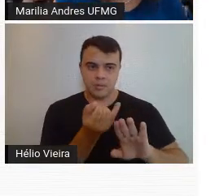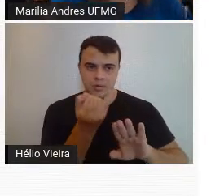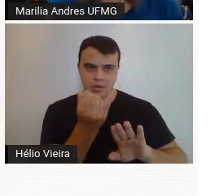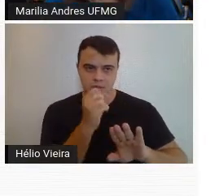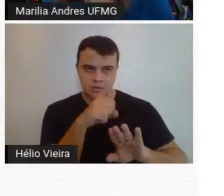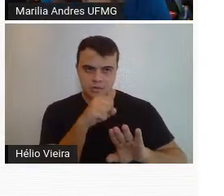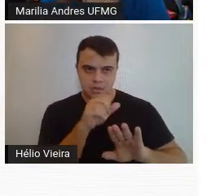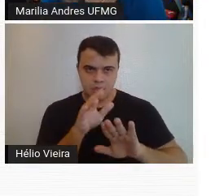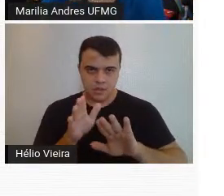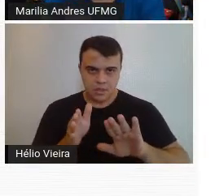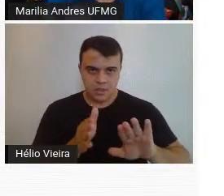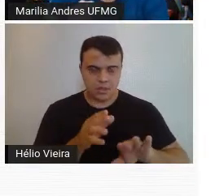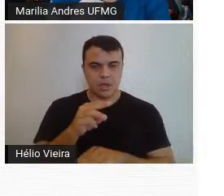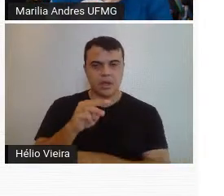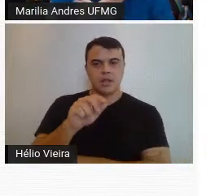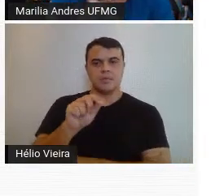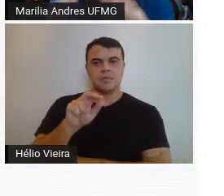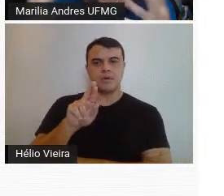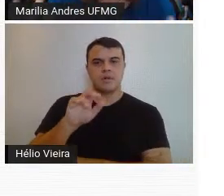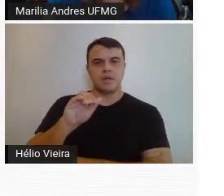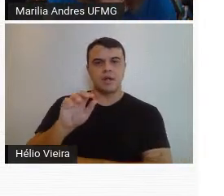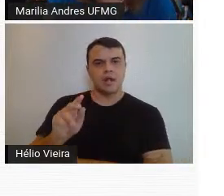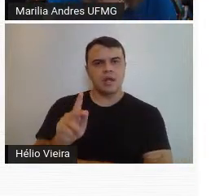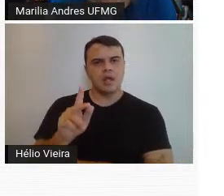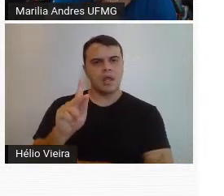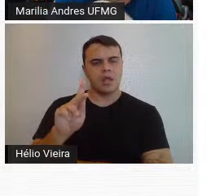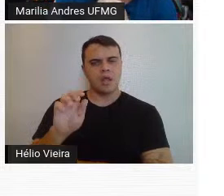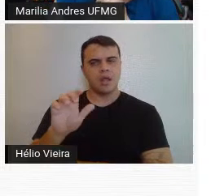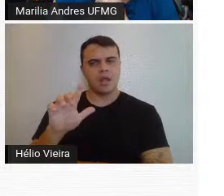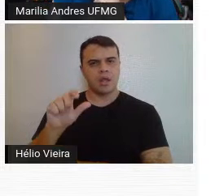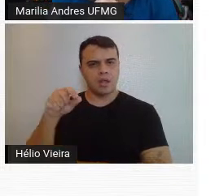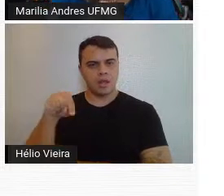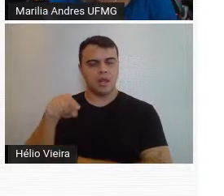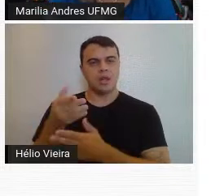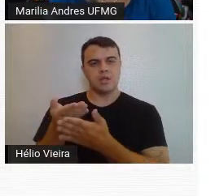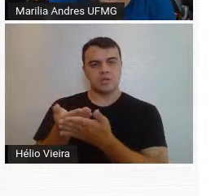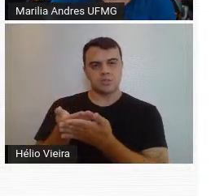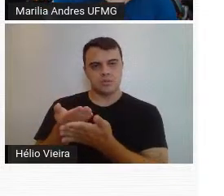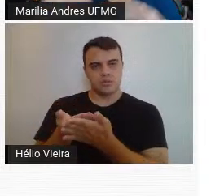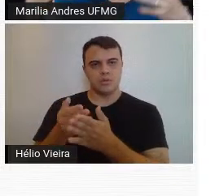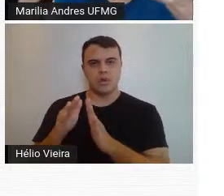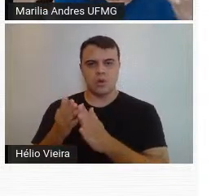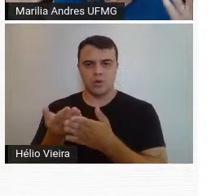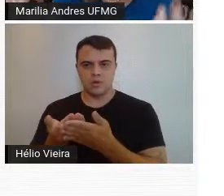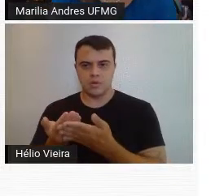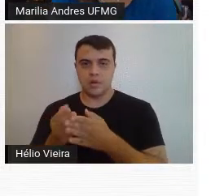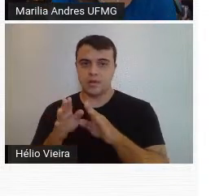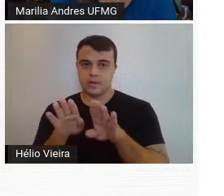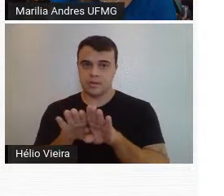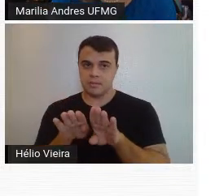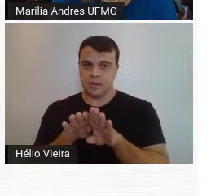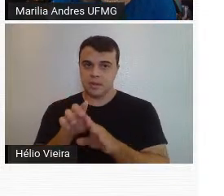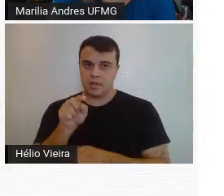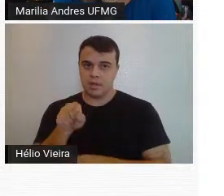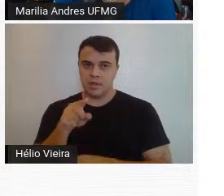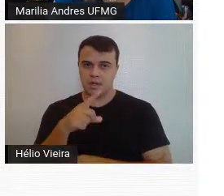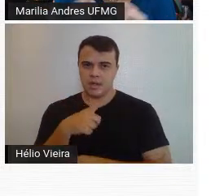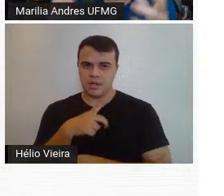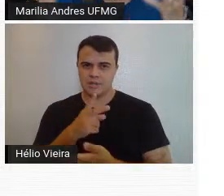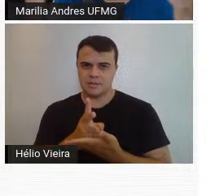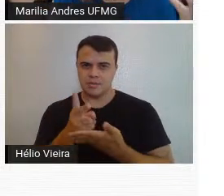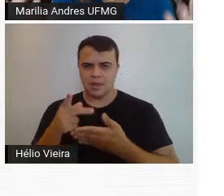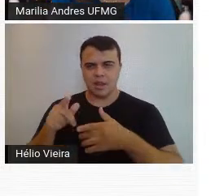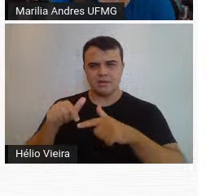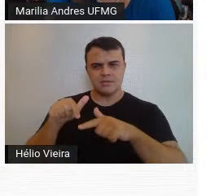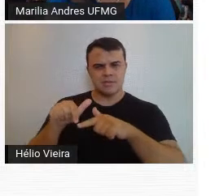agora vamos para a Maria Helena Andrés, que também estudou ali na escola e ela, todo o trabalho